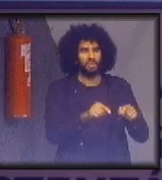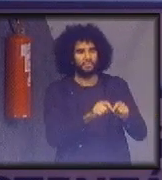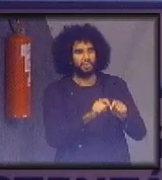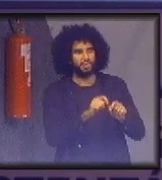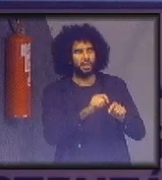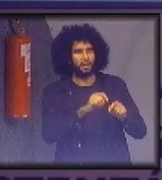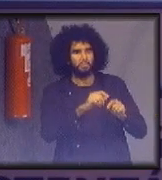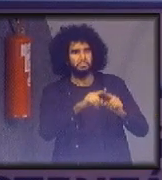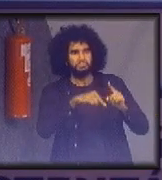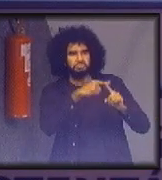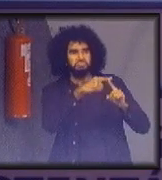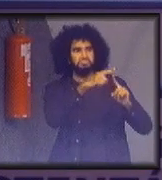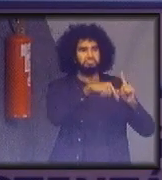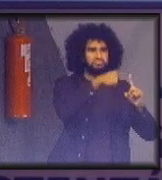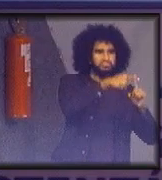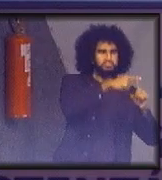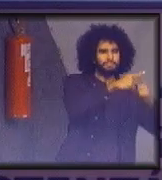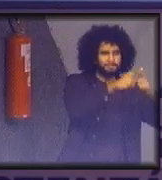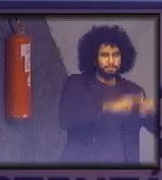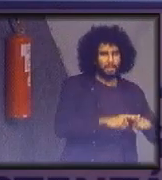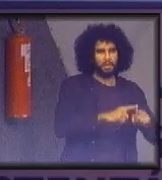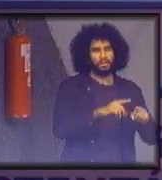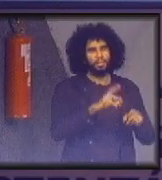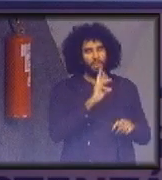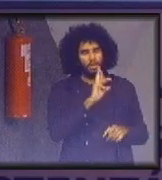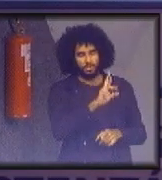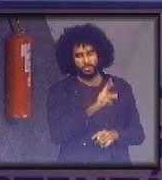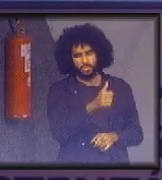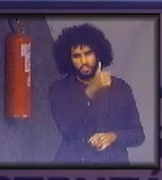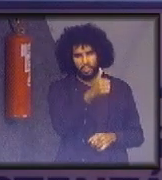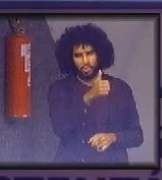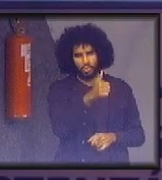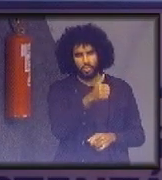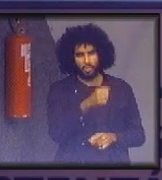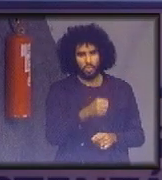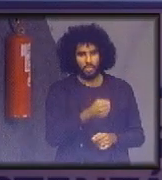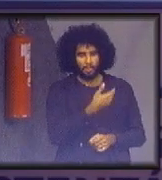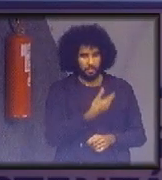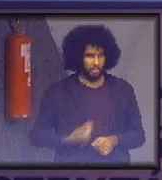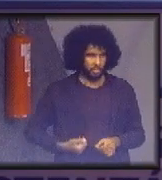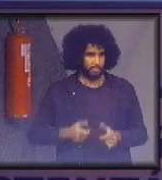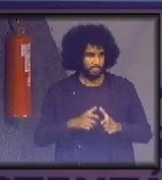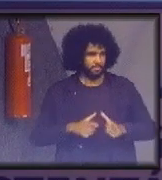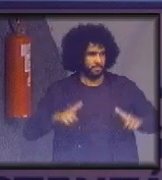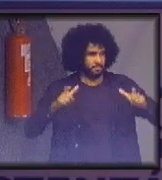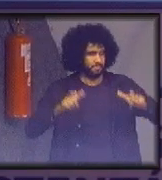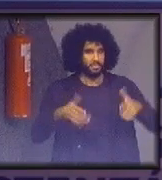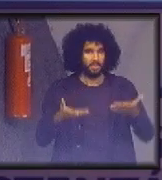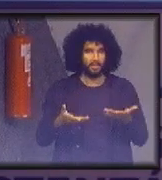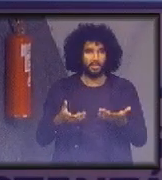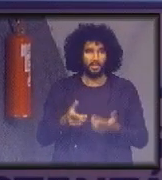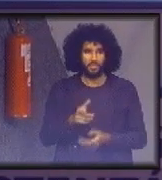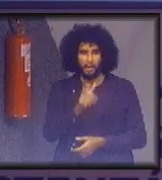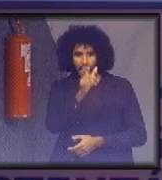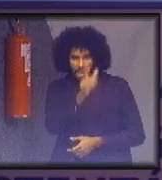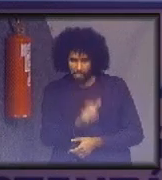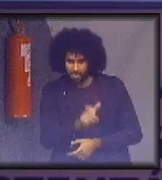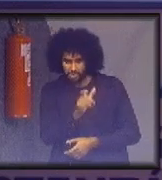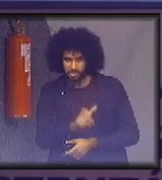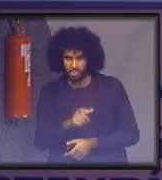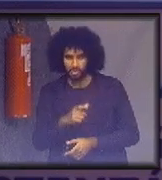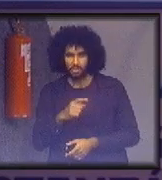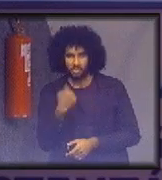o resultado privado para o resultado público muito mais amplo. Então, gente capacita multiplicadores